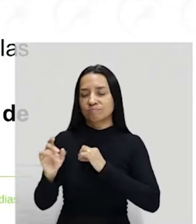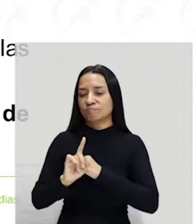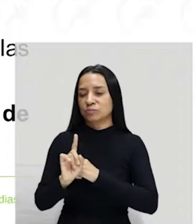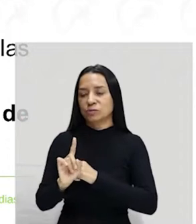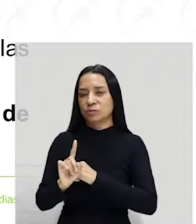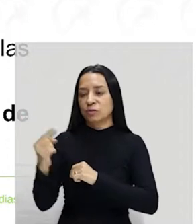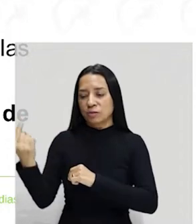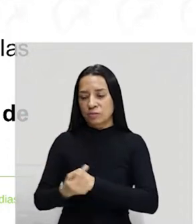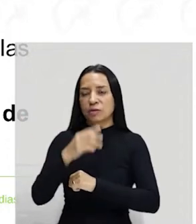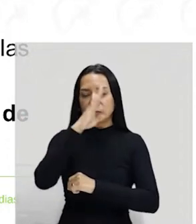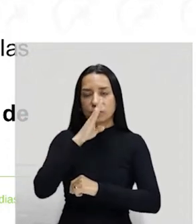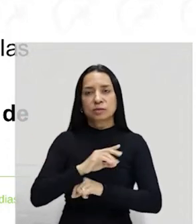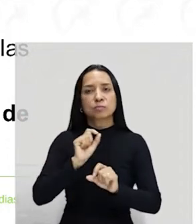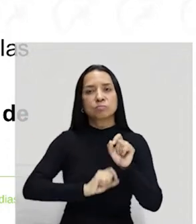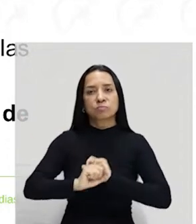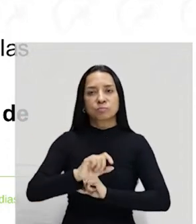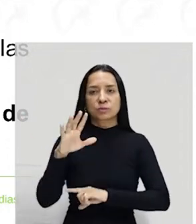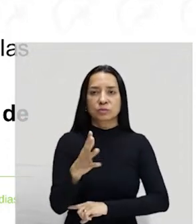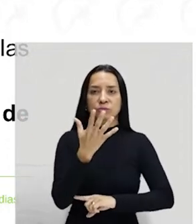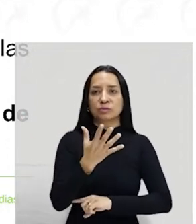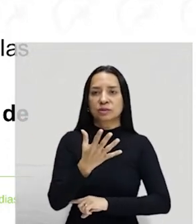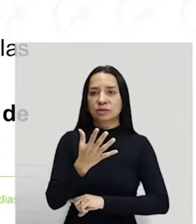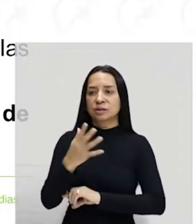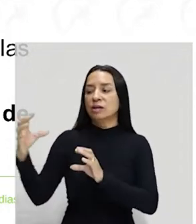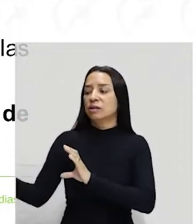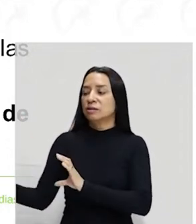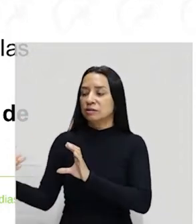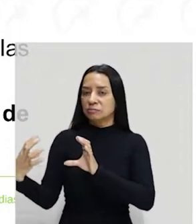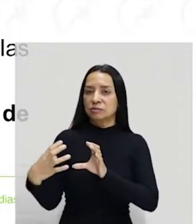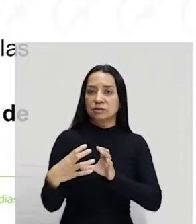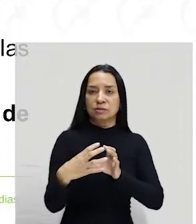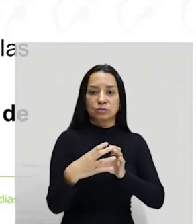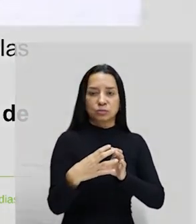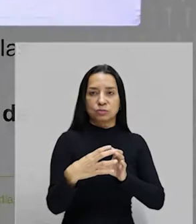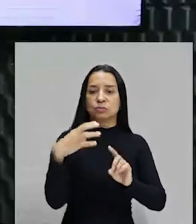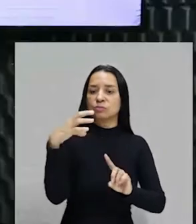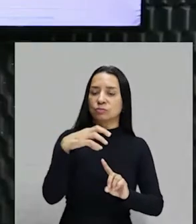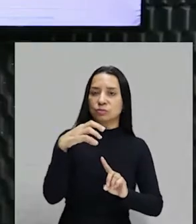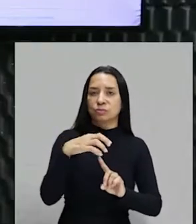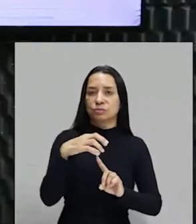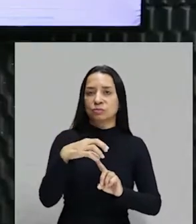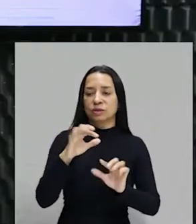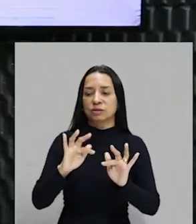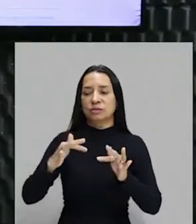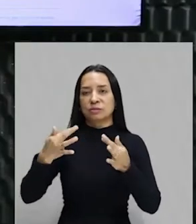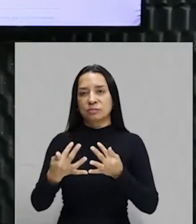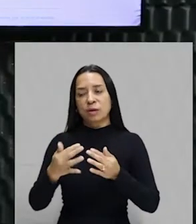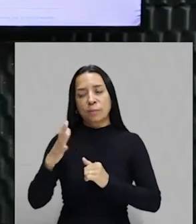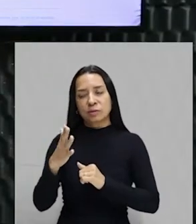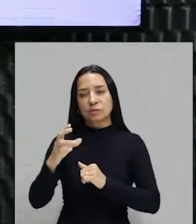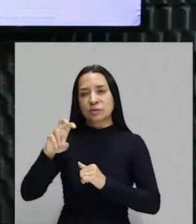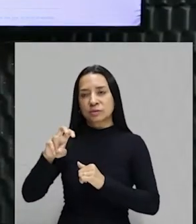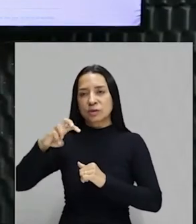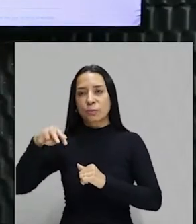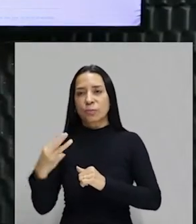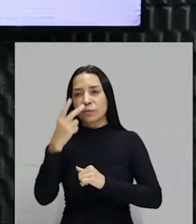E vem para o Brasil. E aí, o que acontece? Ele traz a corte portuguesa, além da família, uma média de 5 mil pessoas que vieram para cá, que não tinham